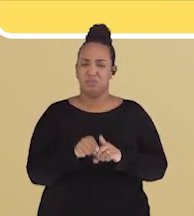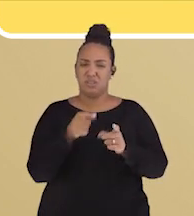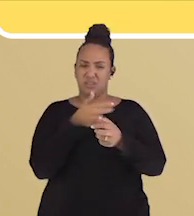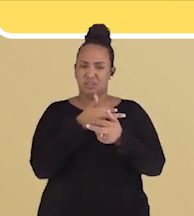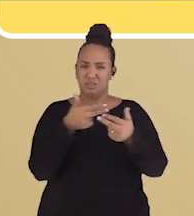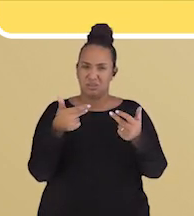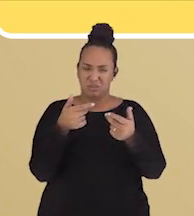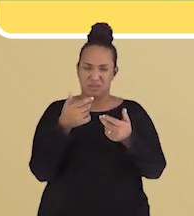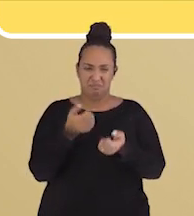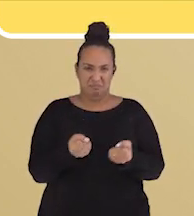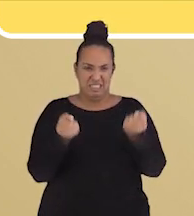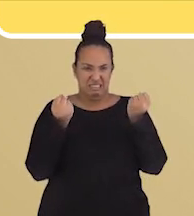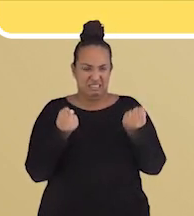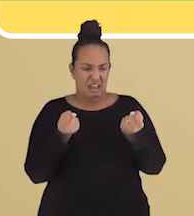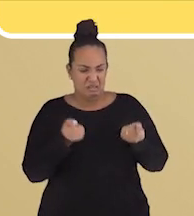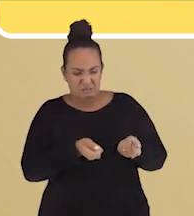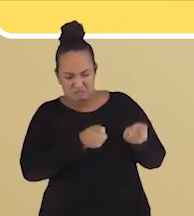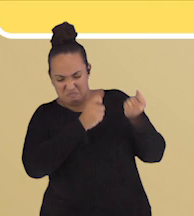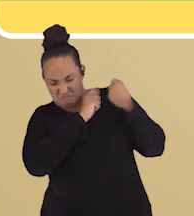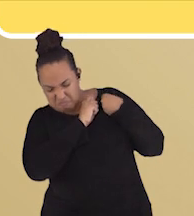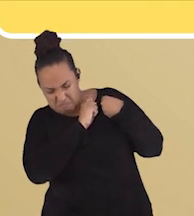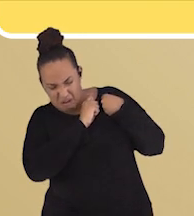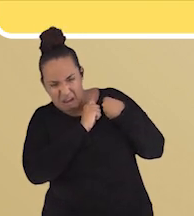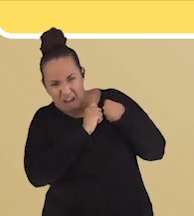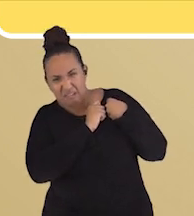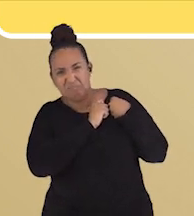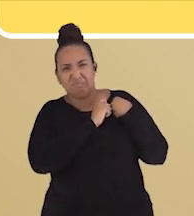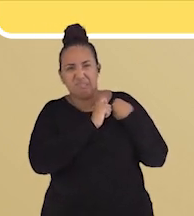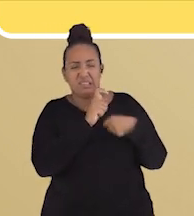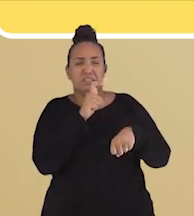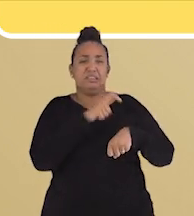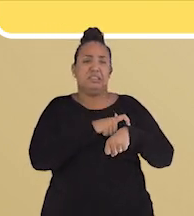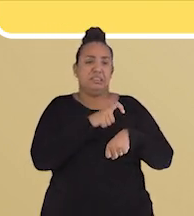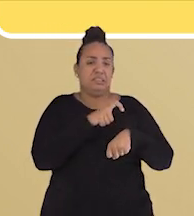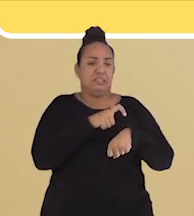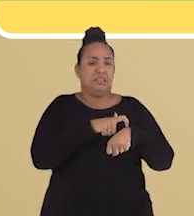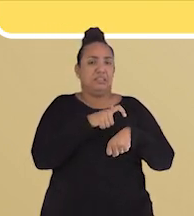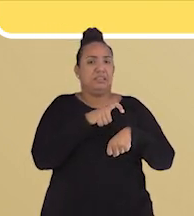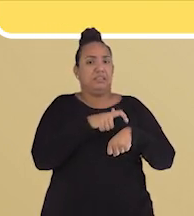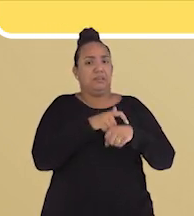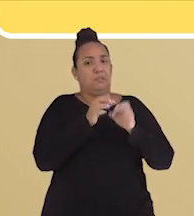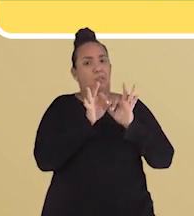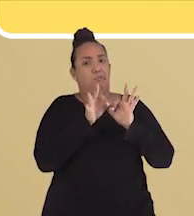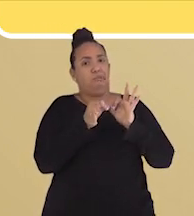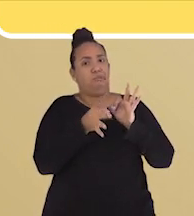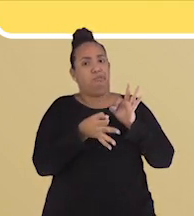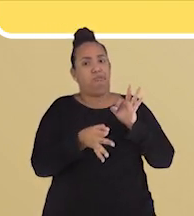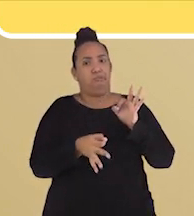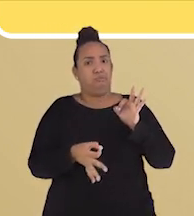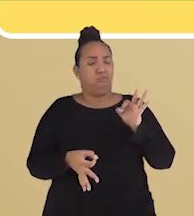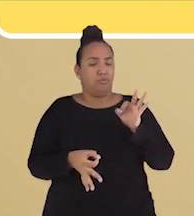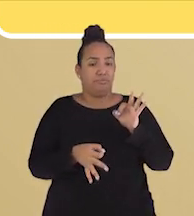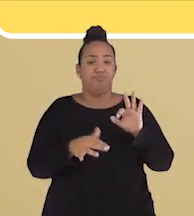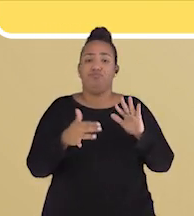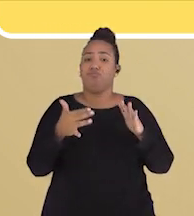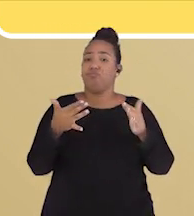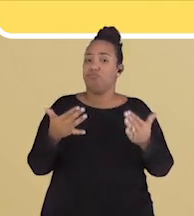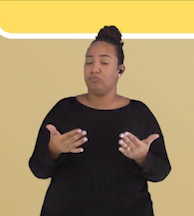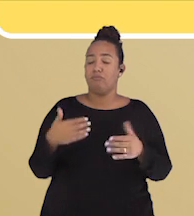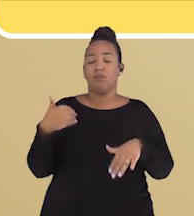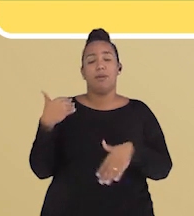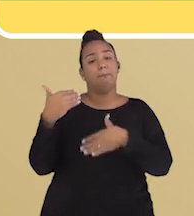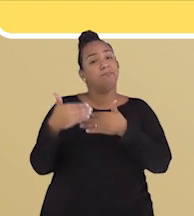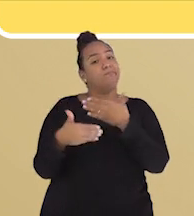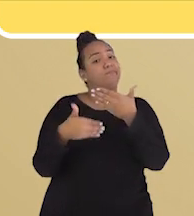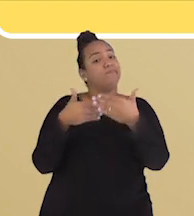costas, carregavam muito peso. Isso gastava muito tempo e não era nada eficiente. Depois de um tempo,